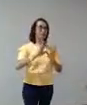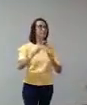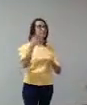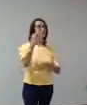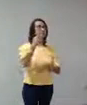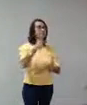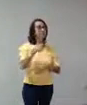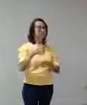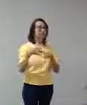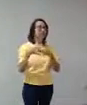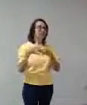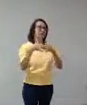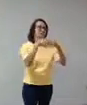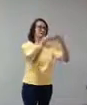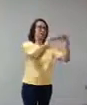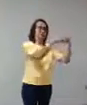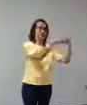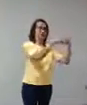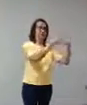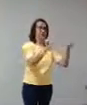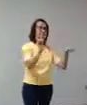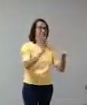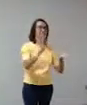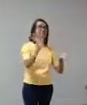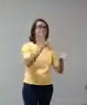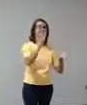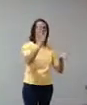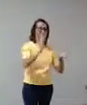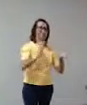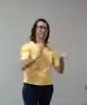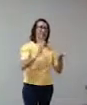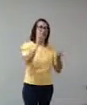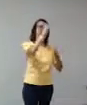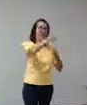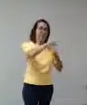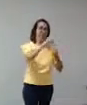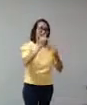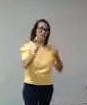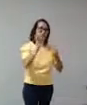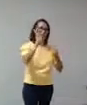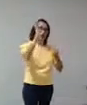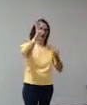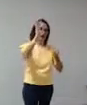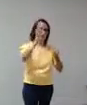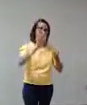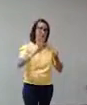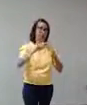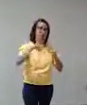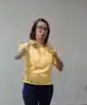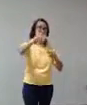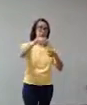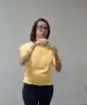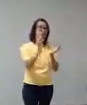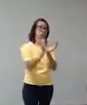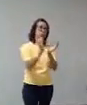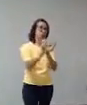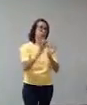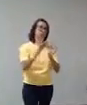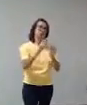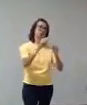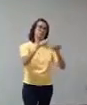toda a equipe, e aí seria muito caro, a gente teria que ter recurso para todos ficarem, e aí a gente